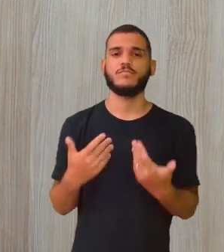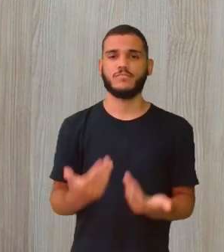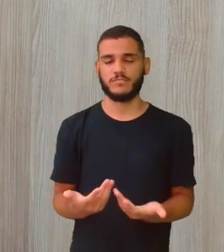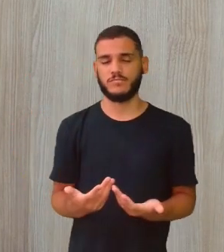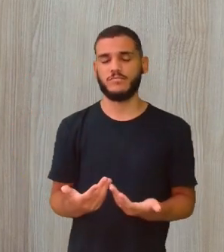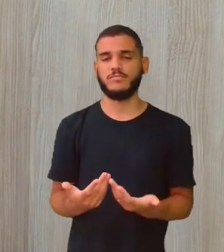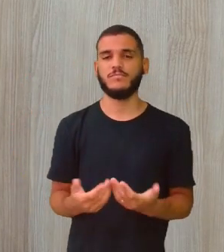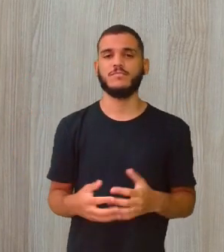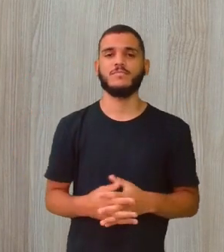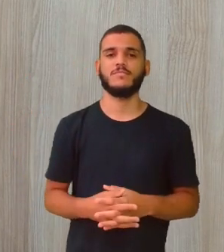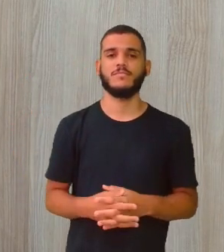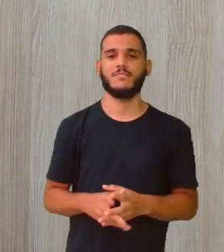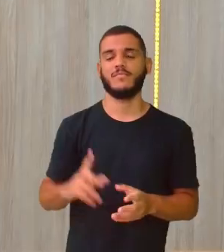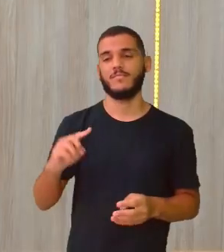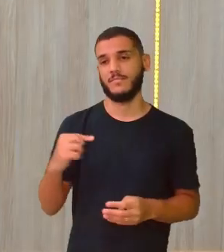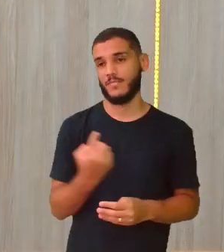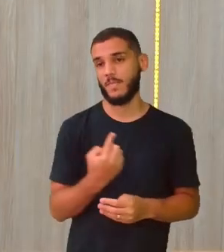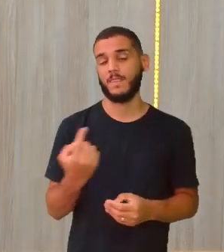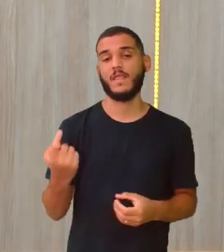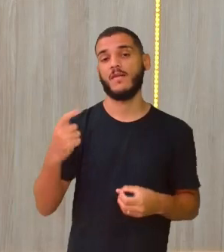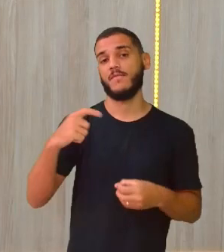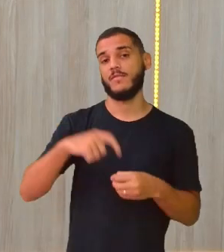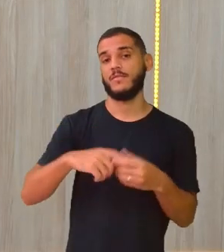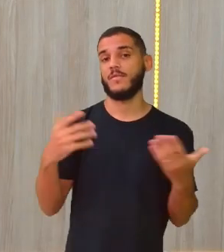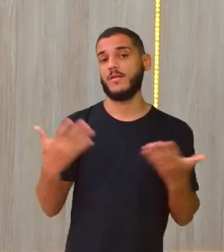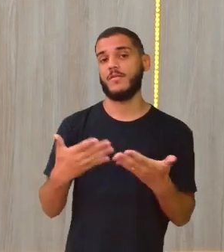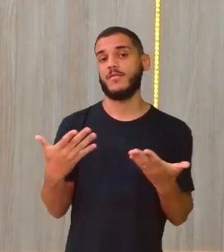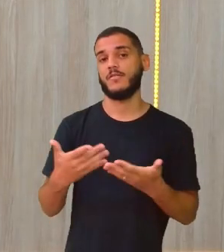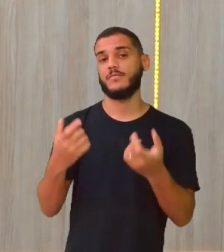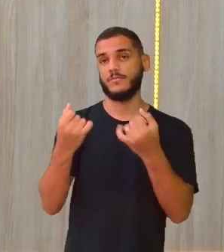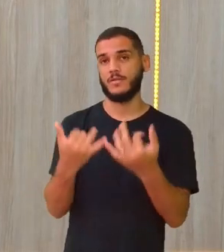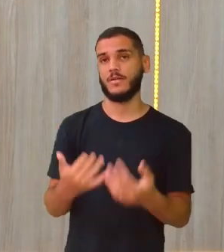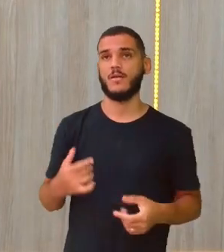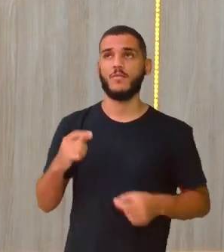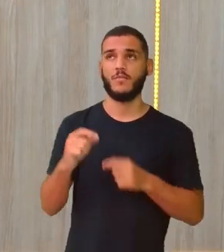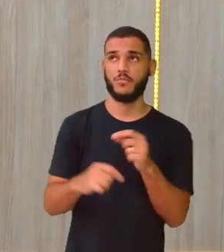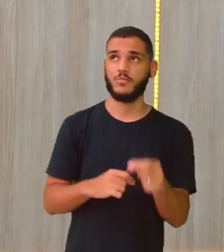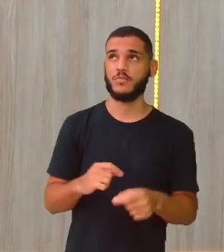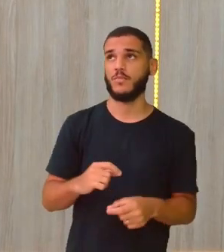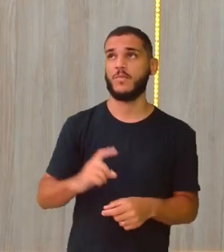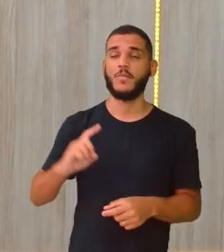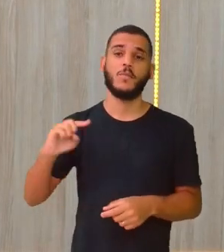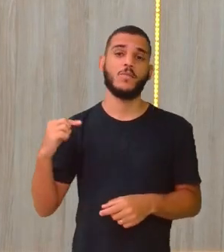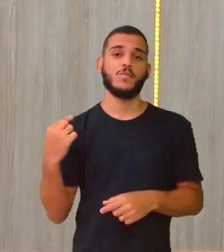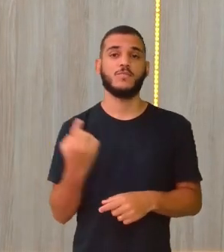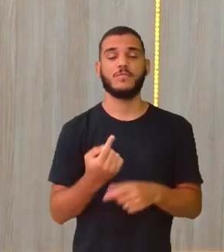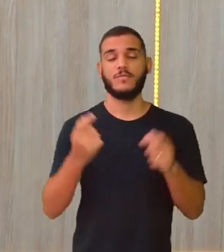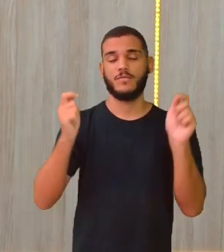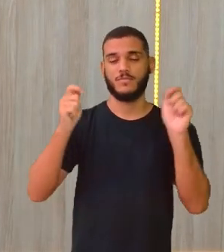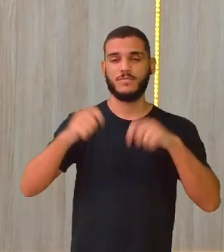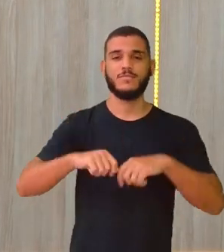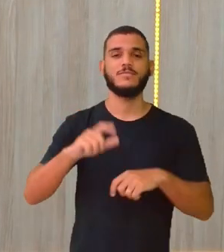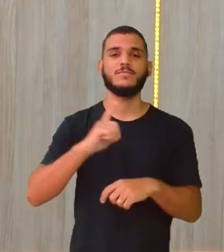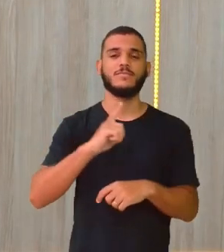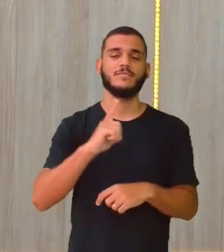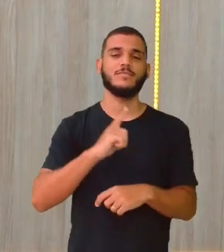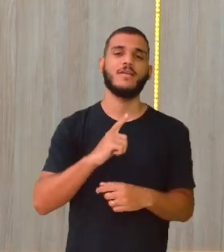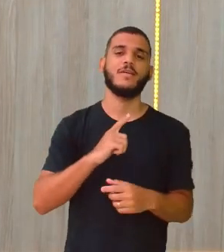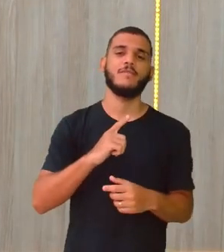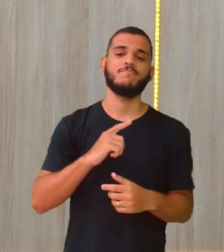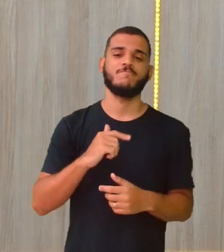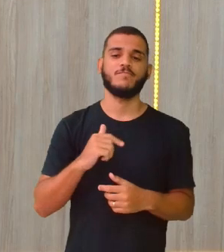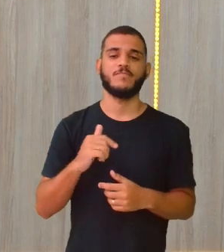aí a gente volta para cá para falar o quê? Como a gente pode ter aí algumas